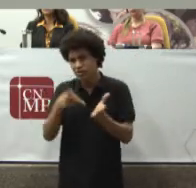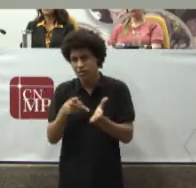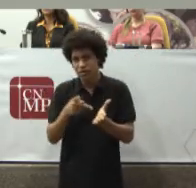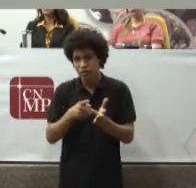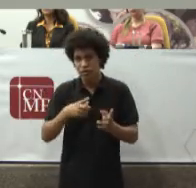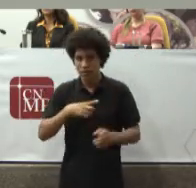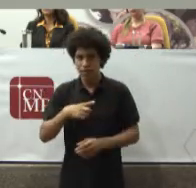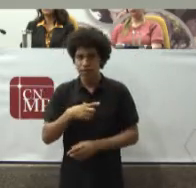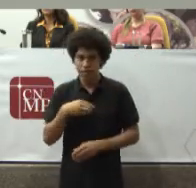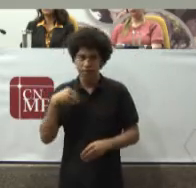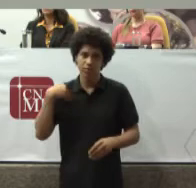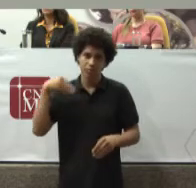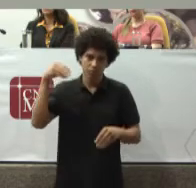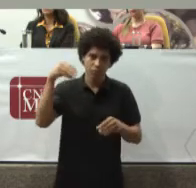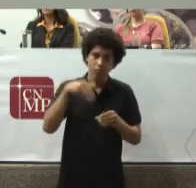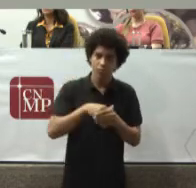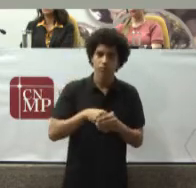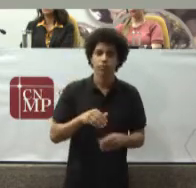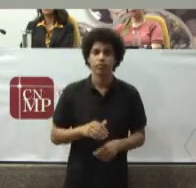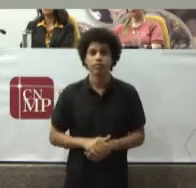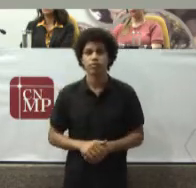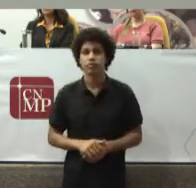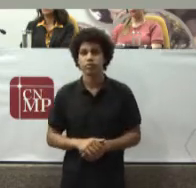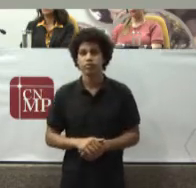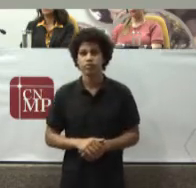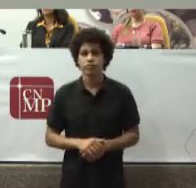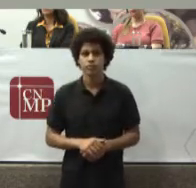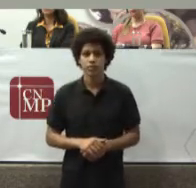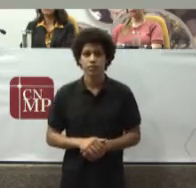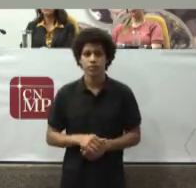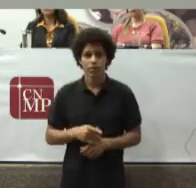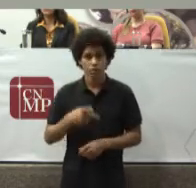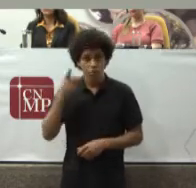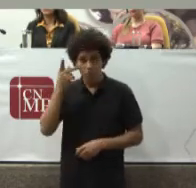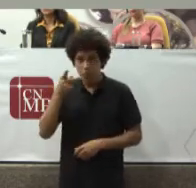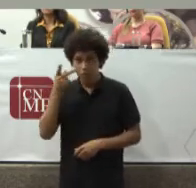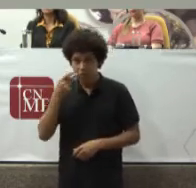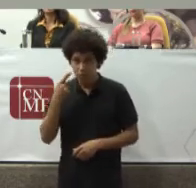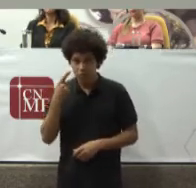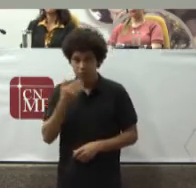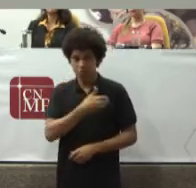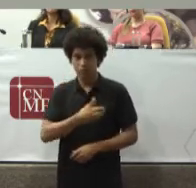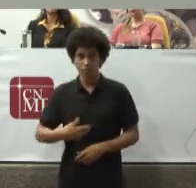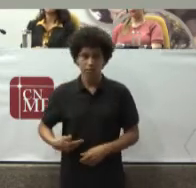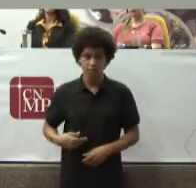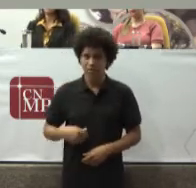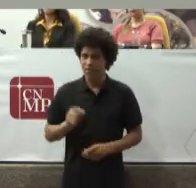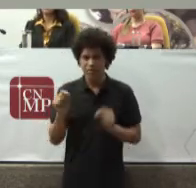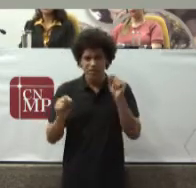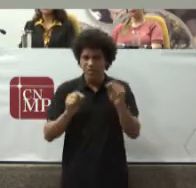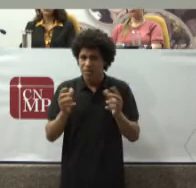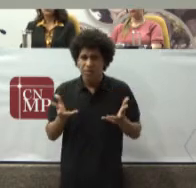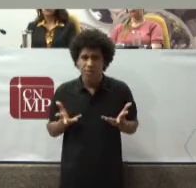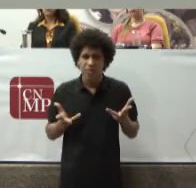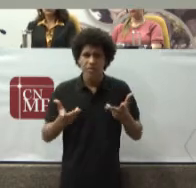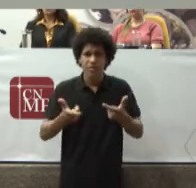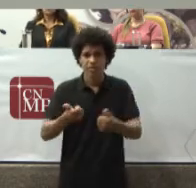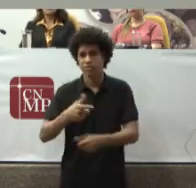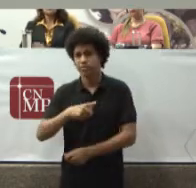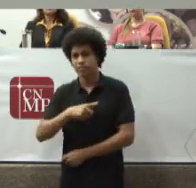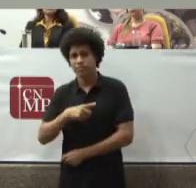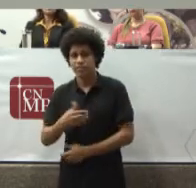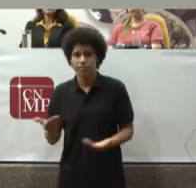Qualitativo Que é o que mais Nos interessa Que política pública É essa Que qualidade Ela tem